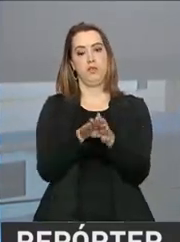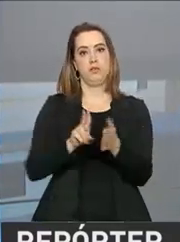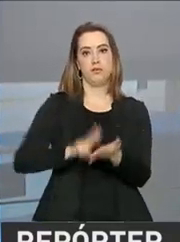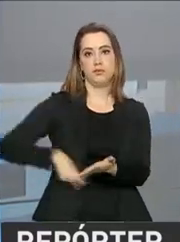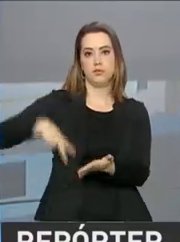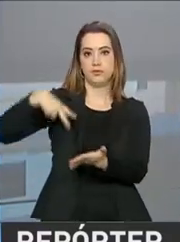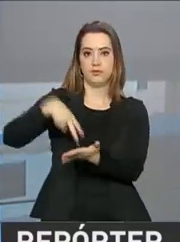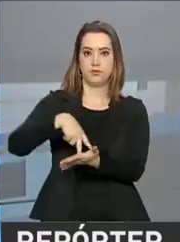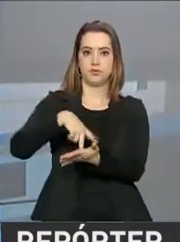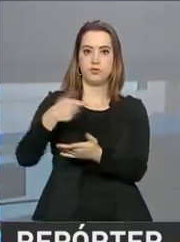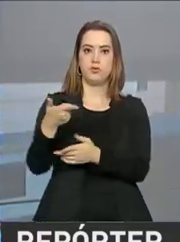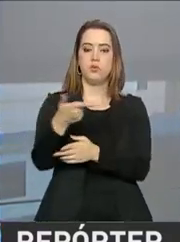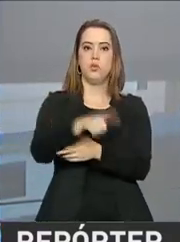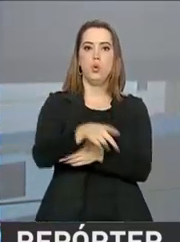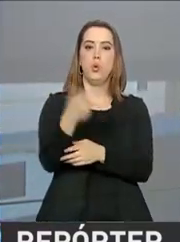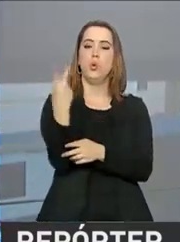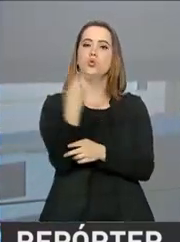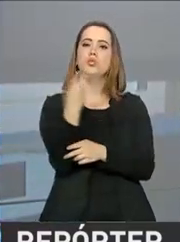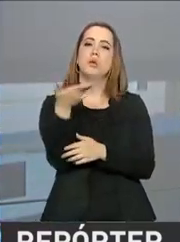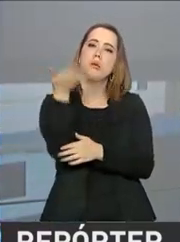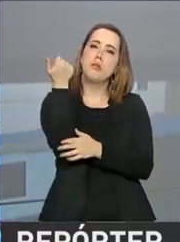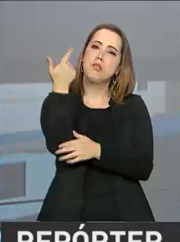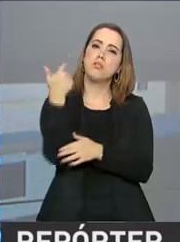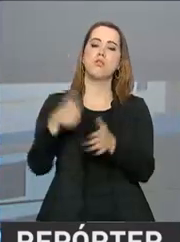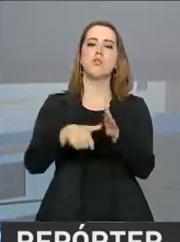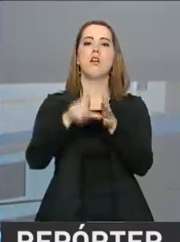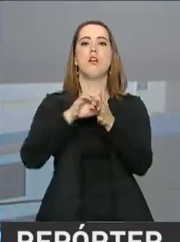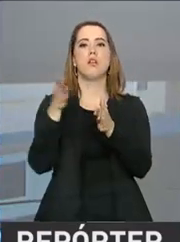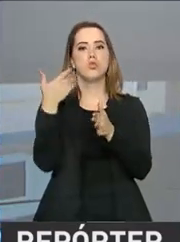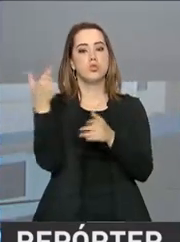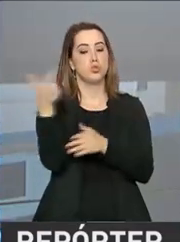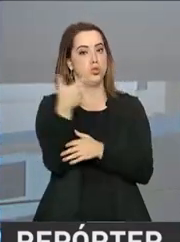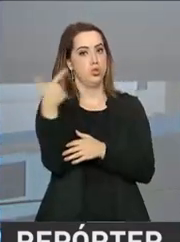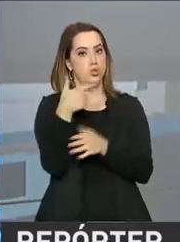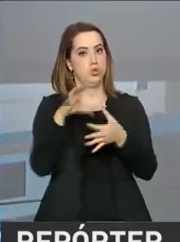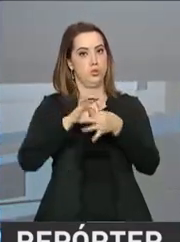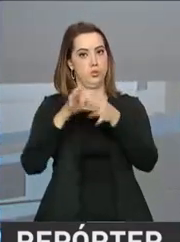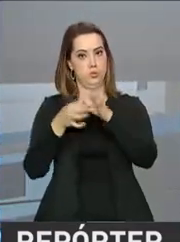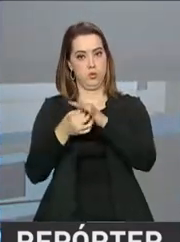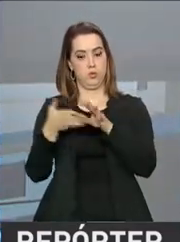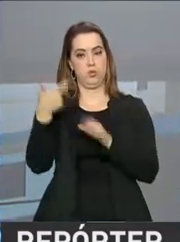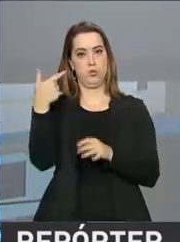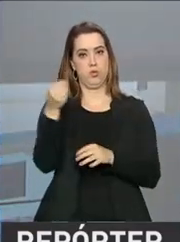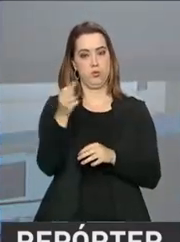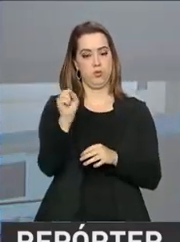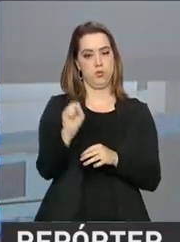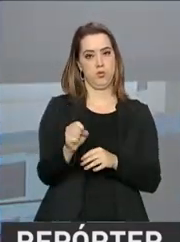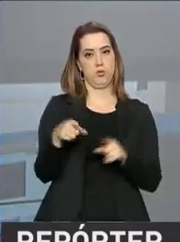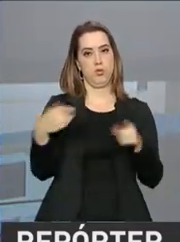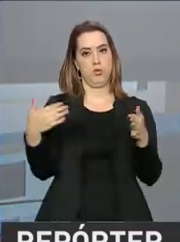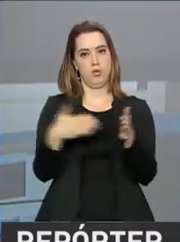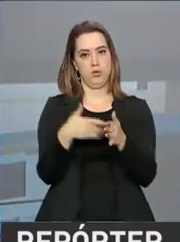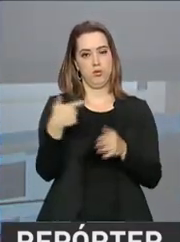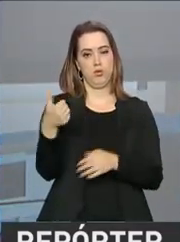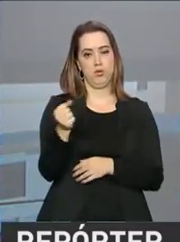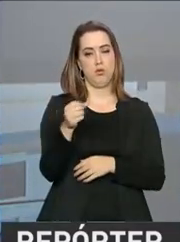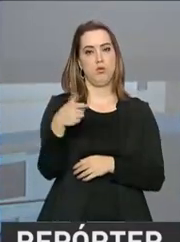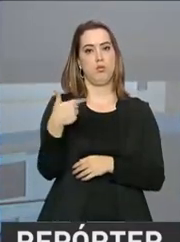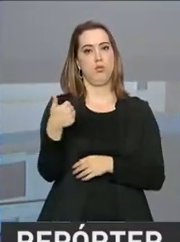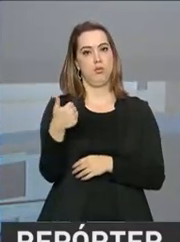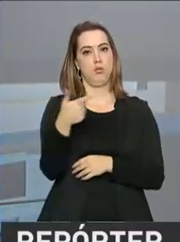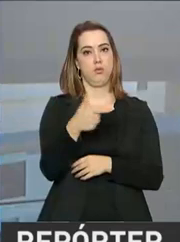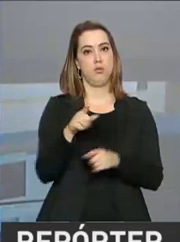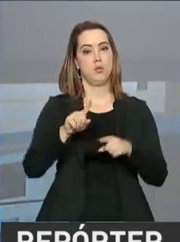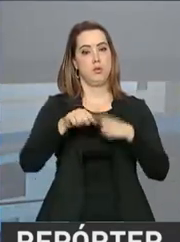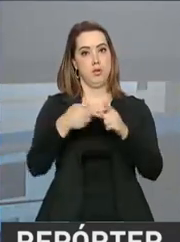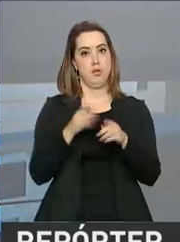Robson passou por outras duas Olimpíadas, em Pequim, 2008 e em Londres, 2012, onde foi eliminado. A virada na carreira contou